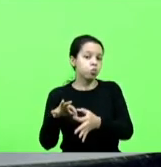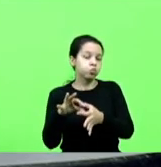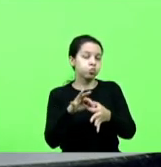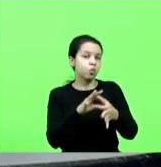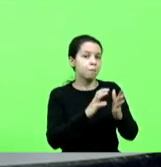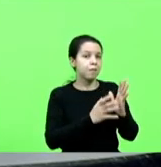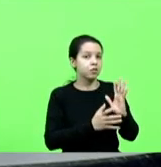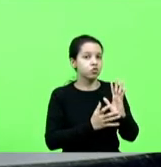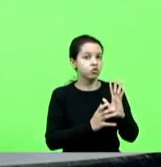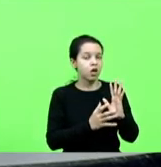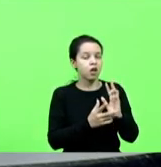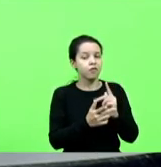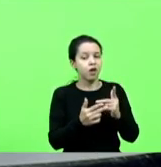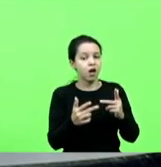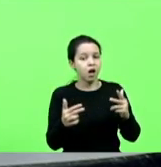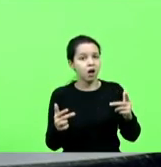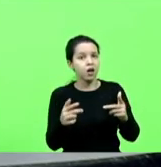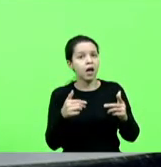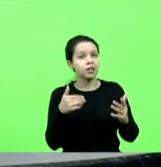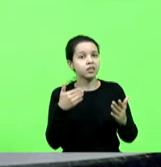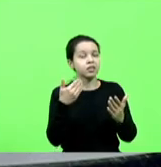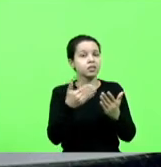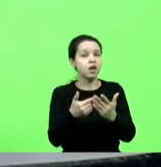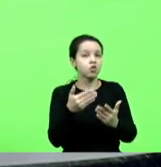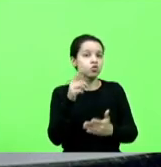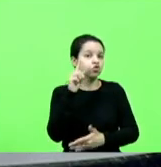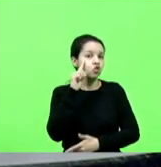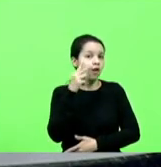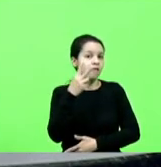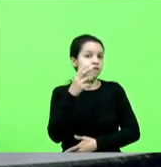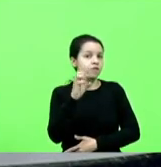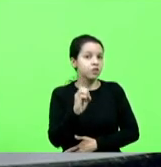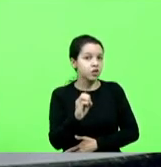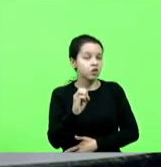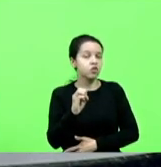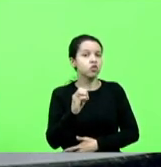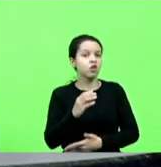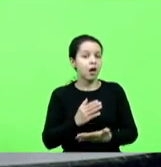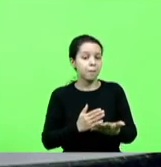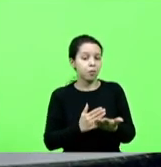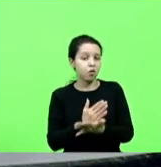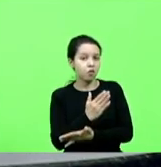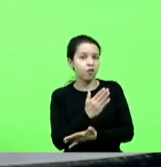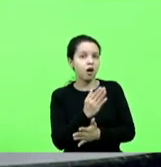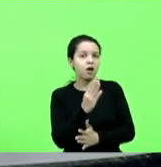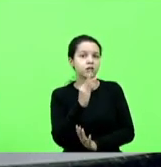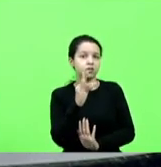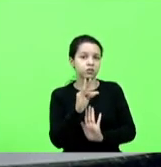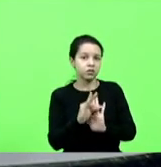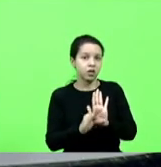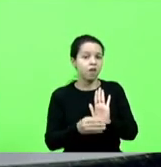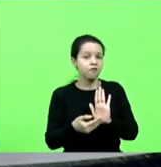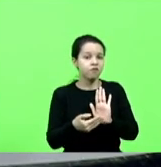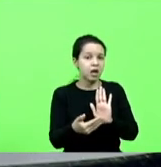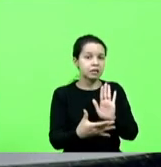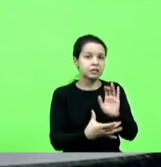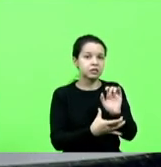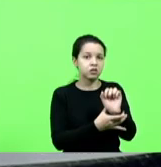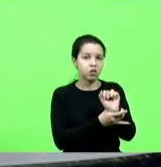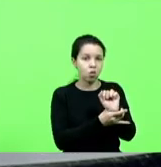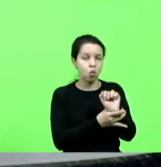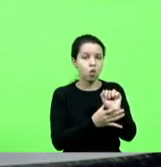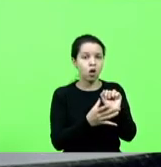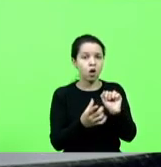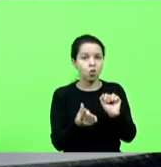no sentido de até o dia 20 promover a aprovação desse texto que vai assegurar, enfim, os